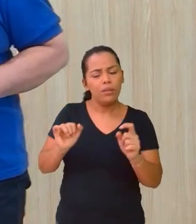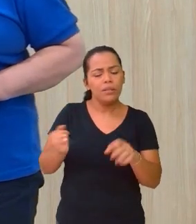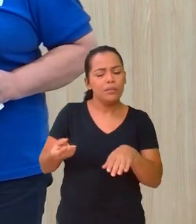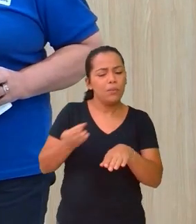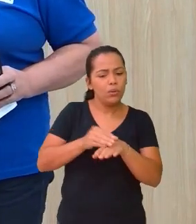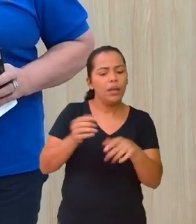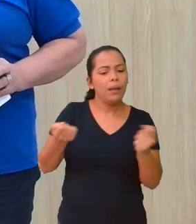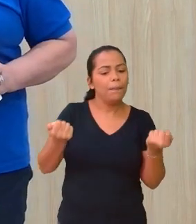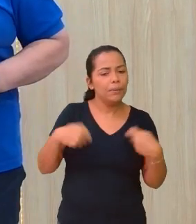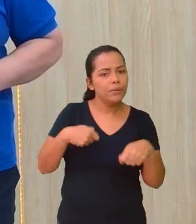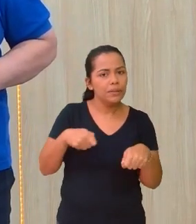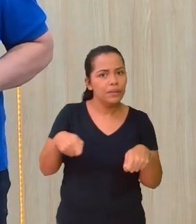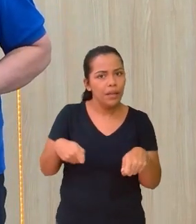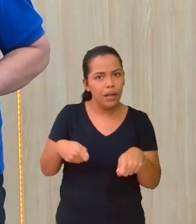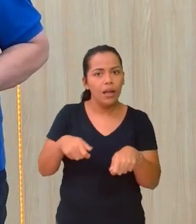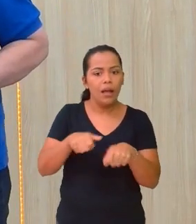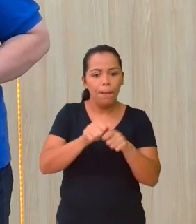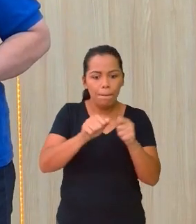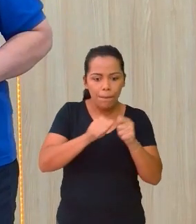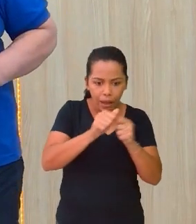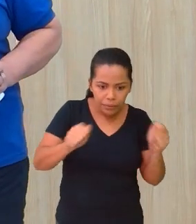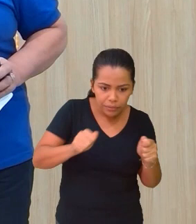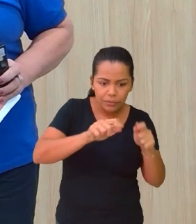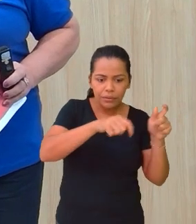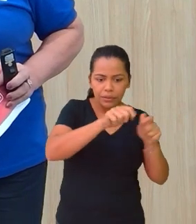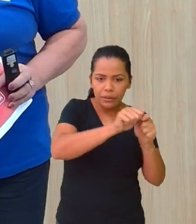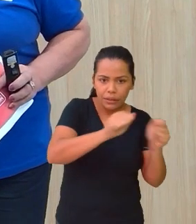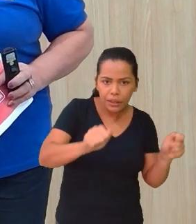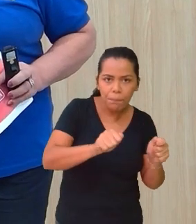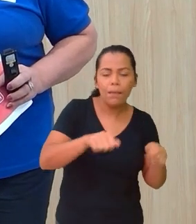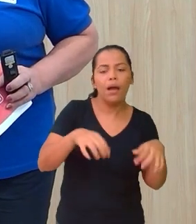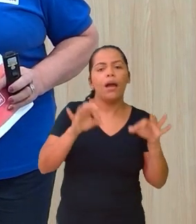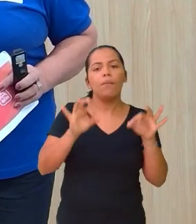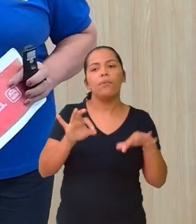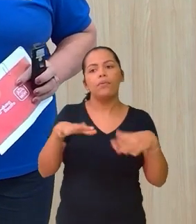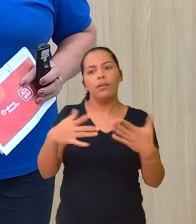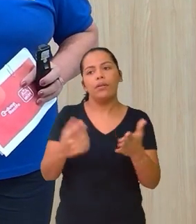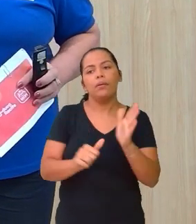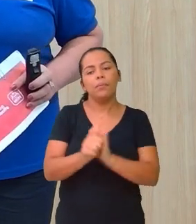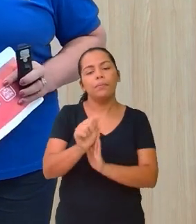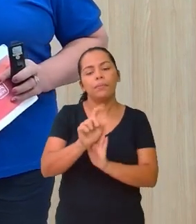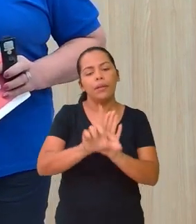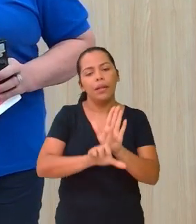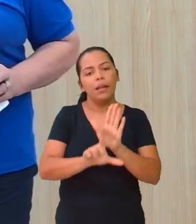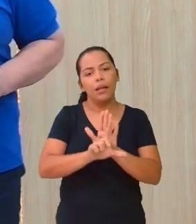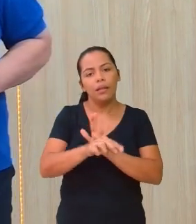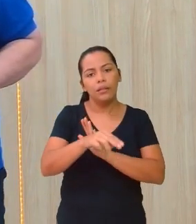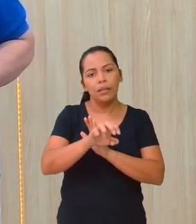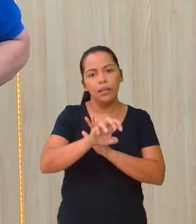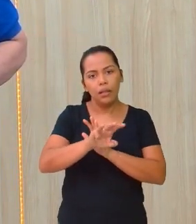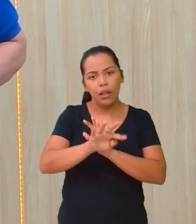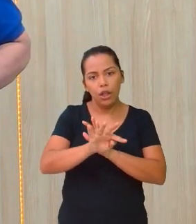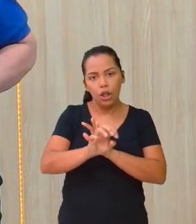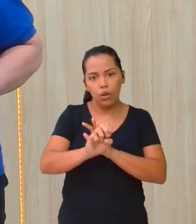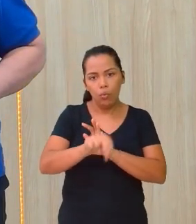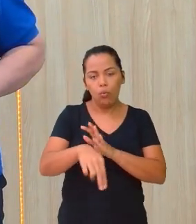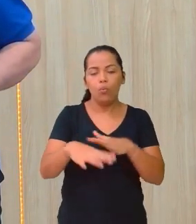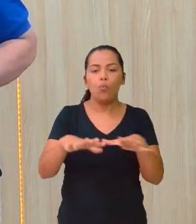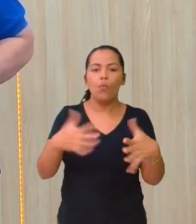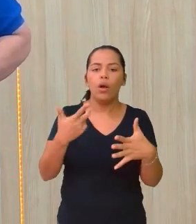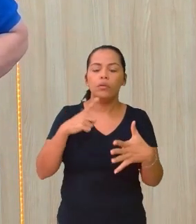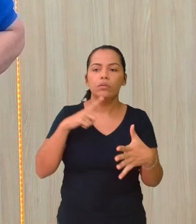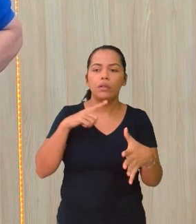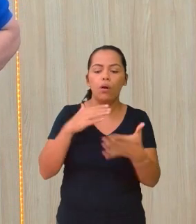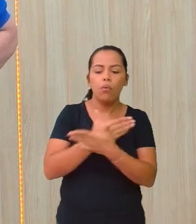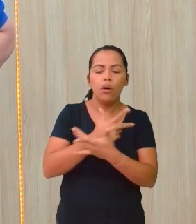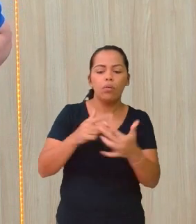observe que a gente está diante aí de uma das leis de Newton que fala da questão aí que um corpo, quando está em movimento, a tendência